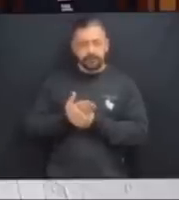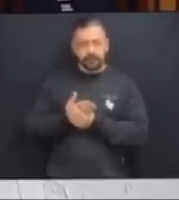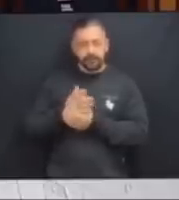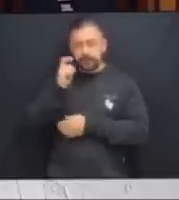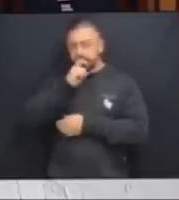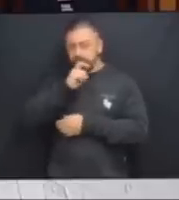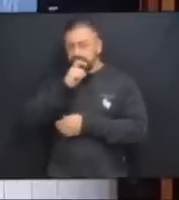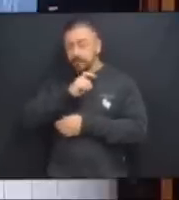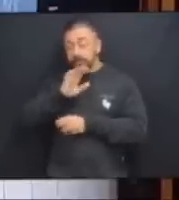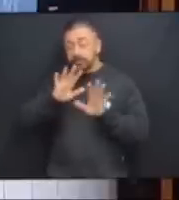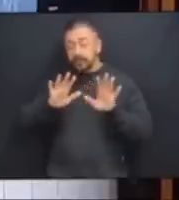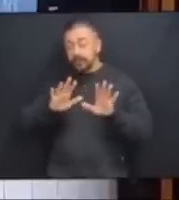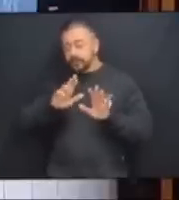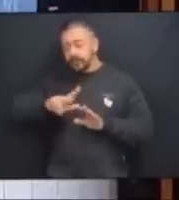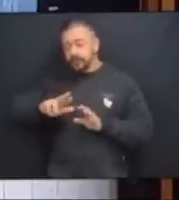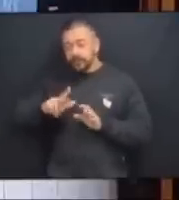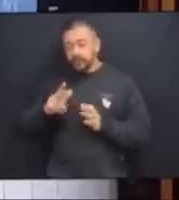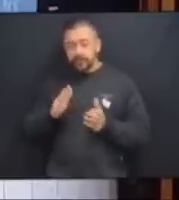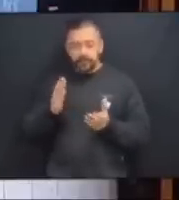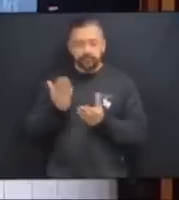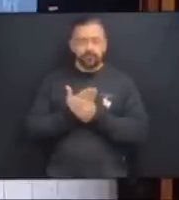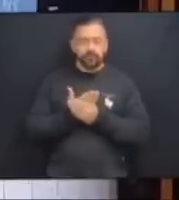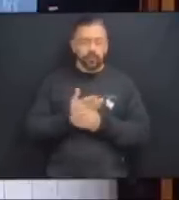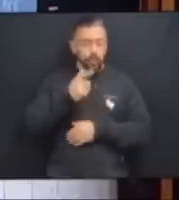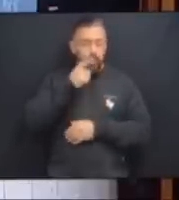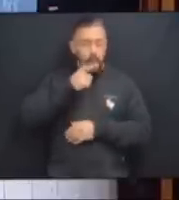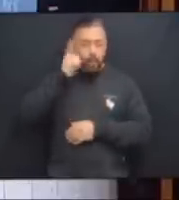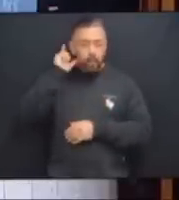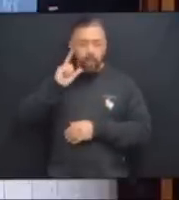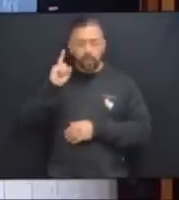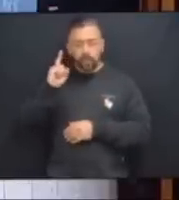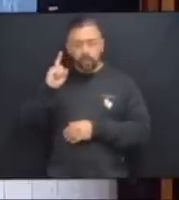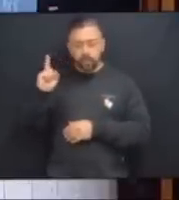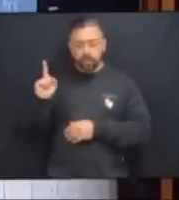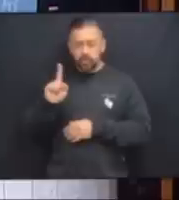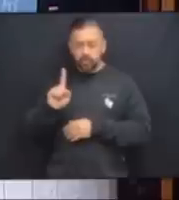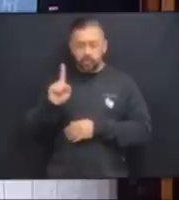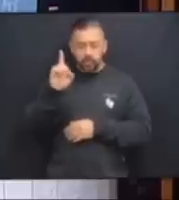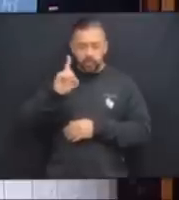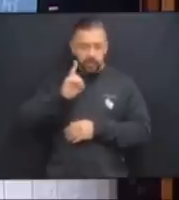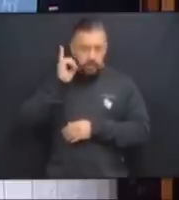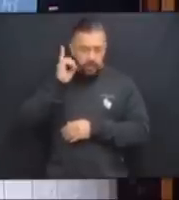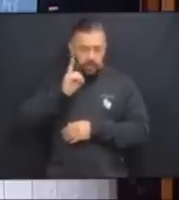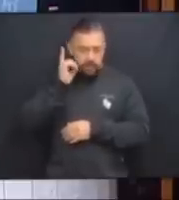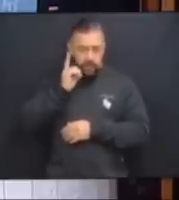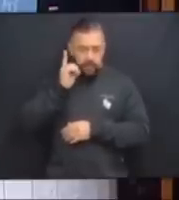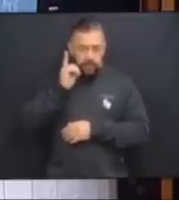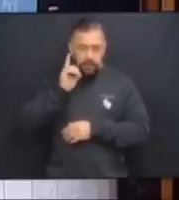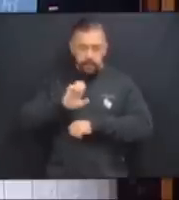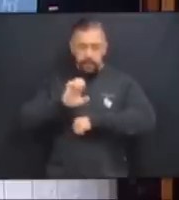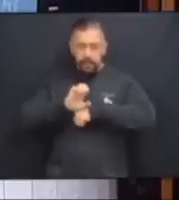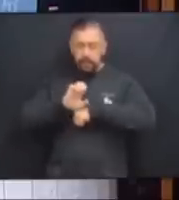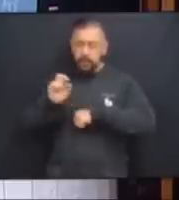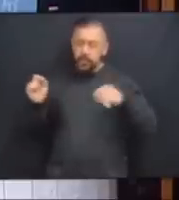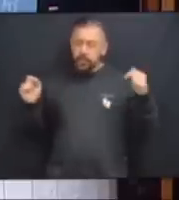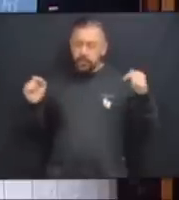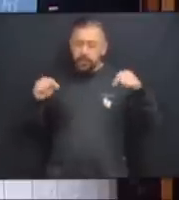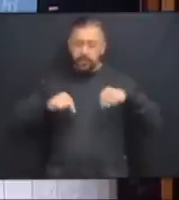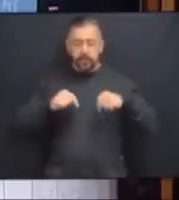é condenada. Ontem, um deputado estadual veio aqui e mentiu,